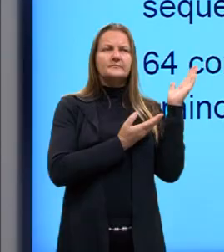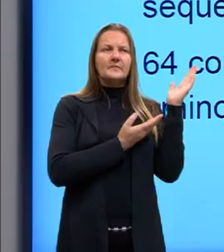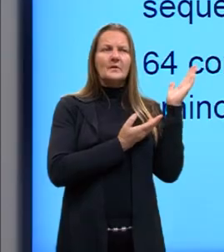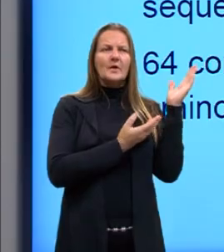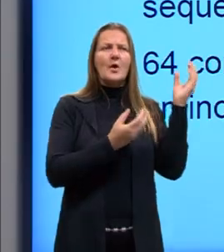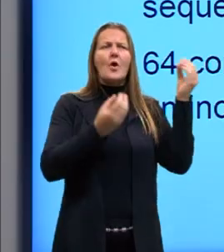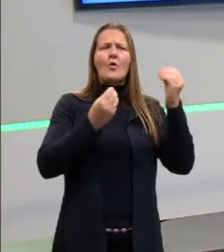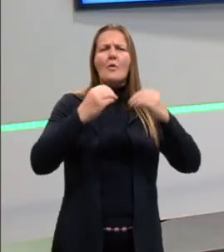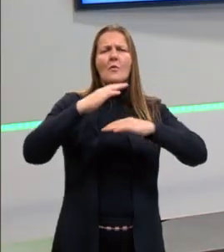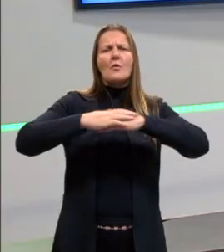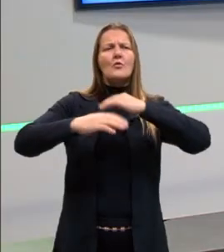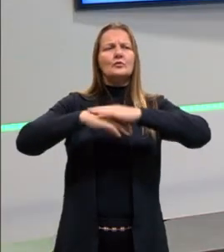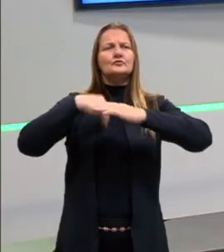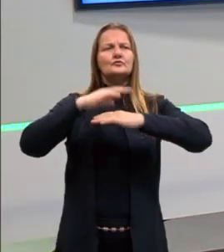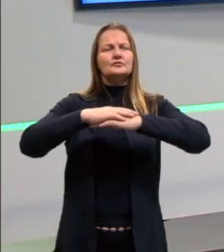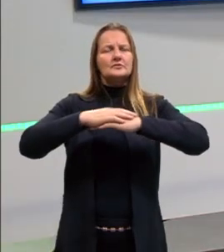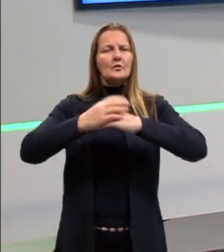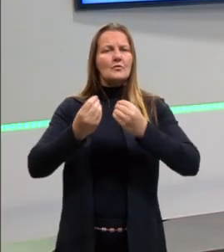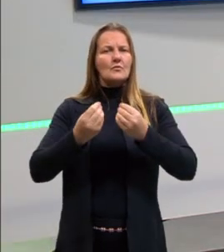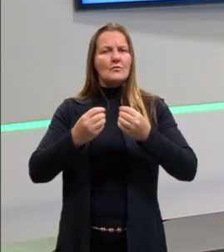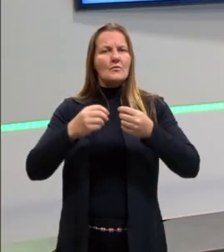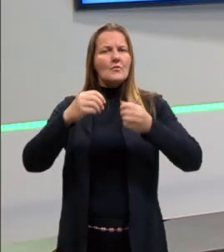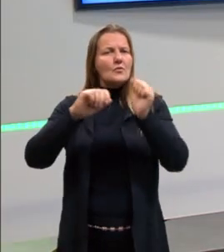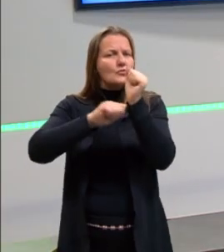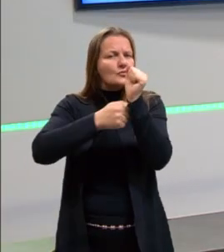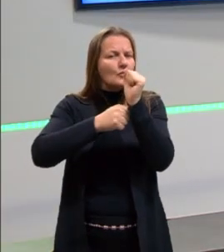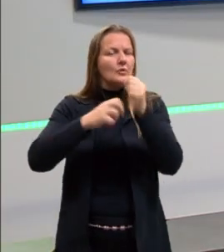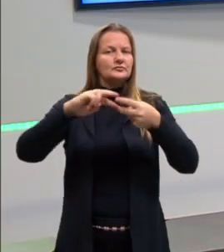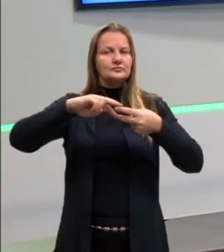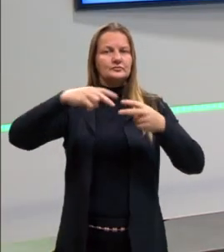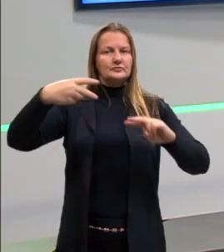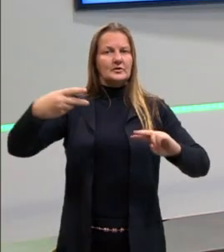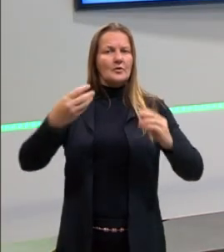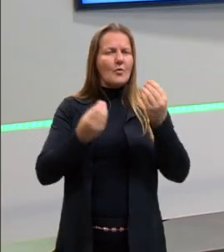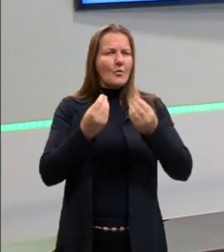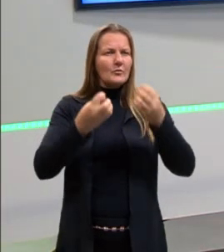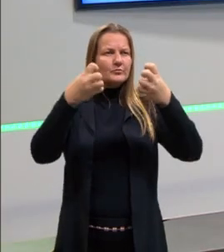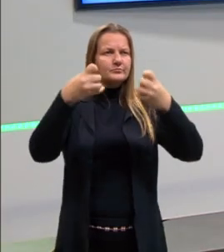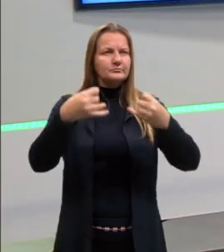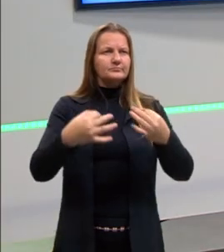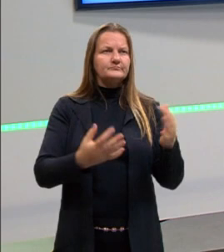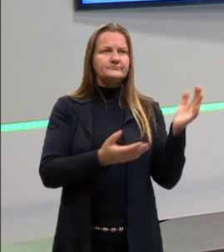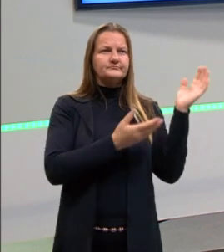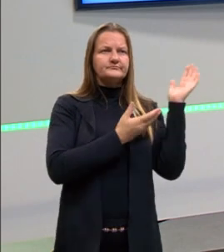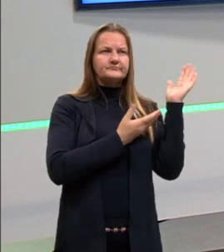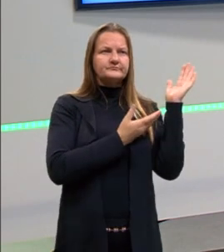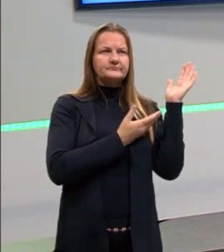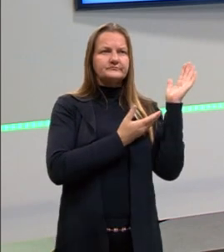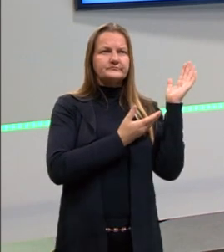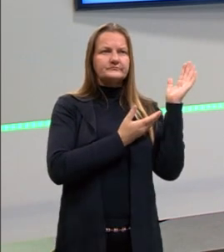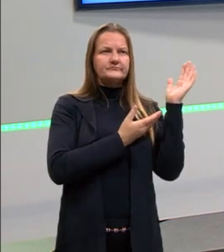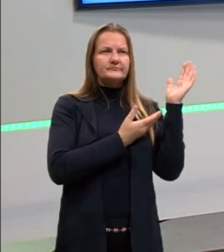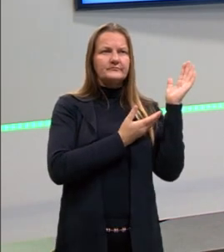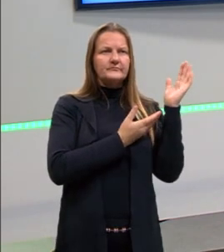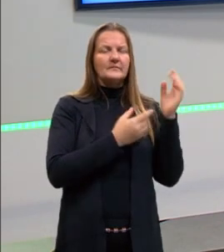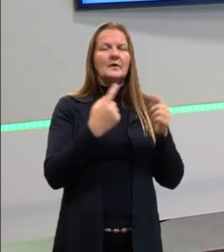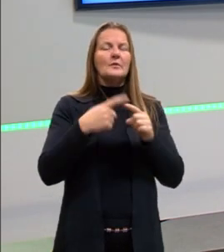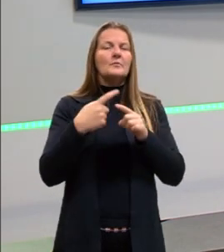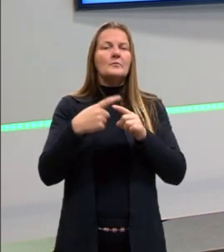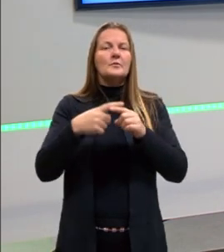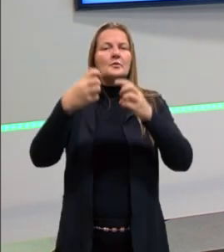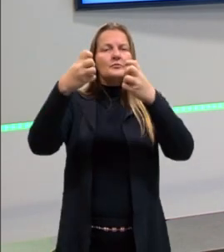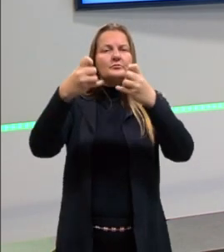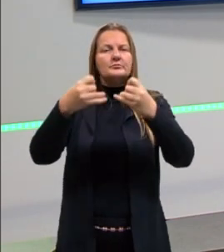Construção do código genético. Como é que é construído, então, esse código? Bom, esse código, ele se dá pela combinação